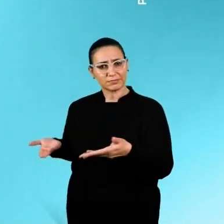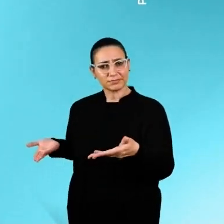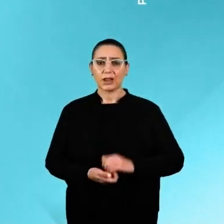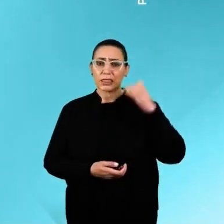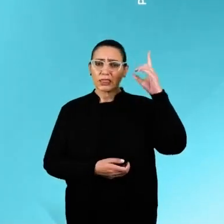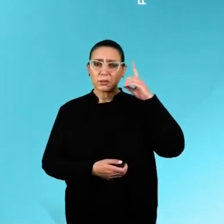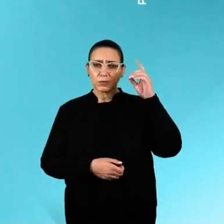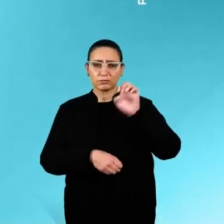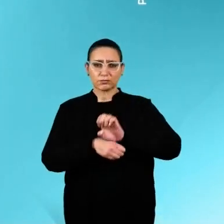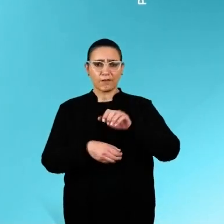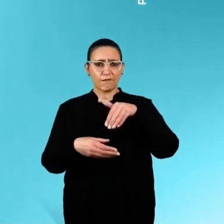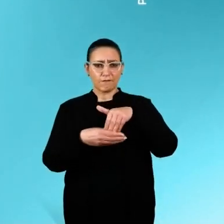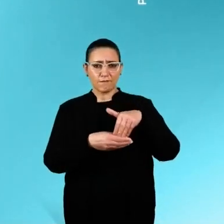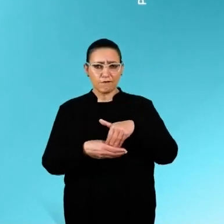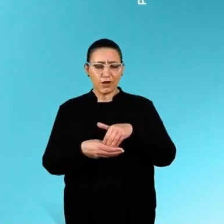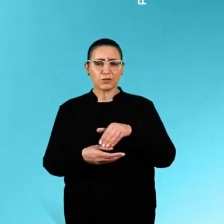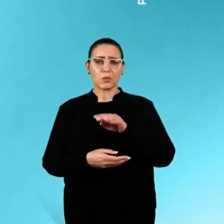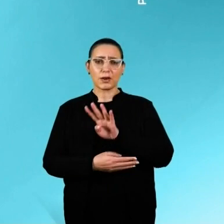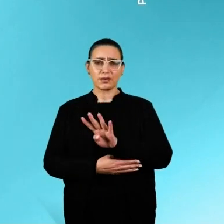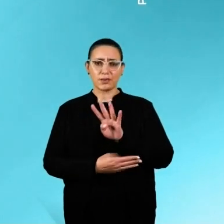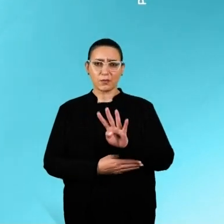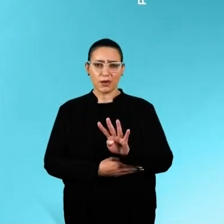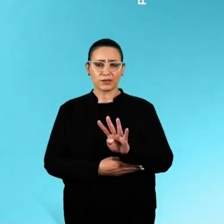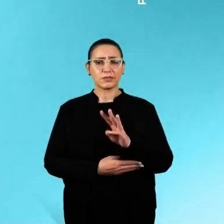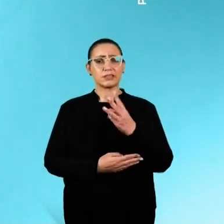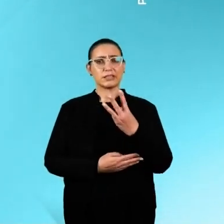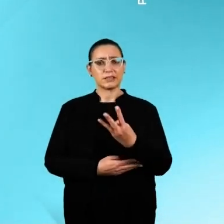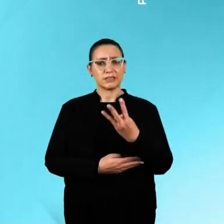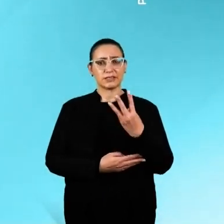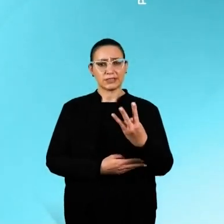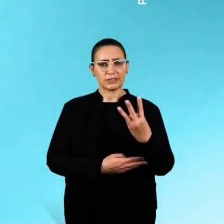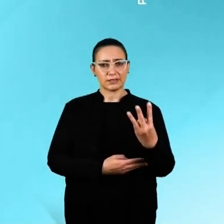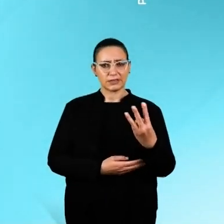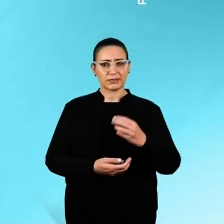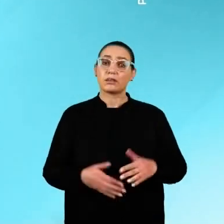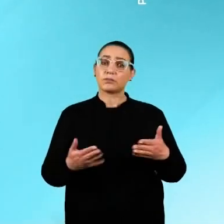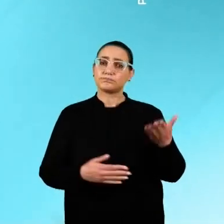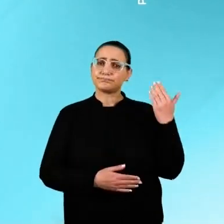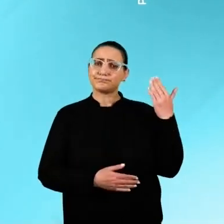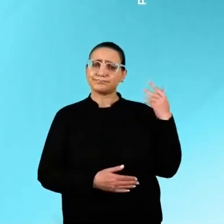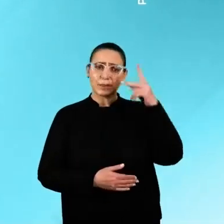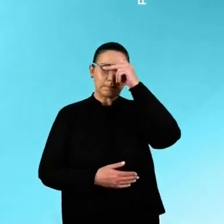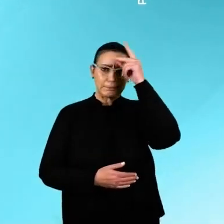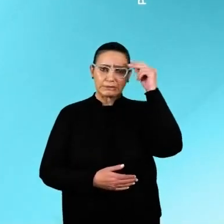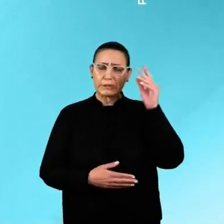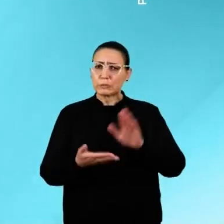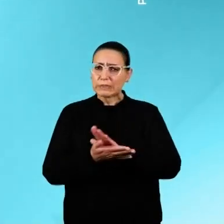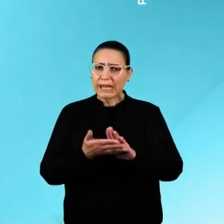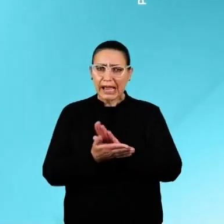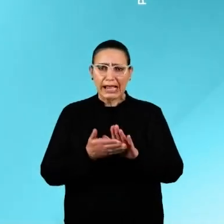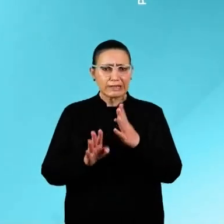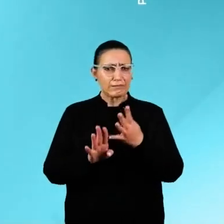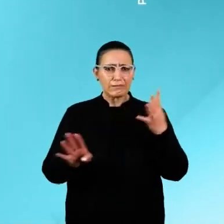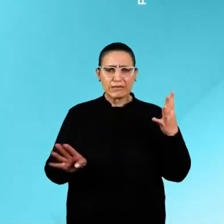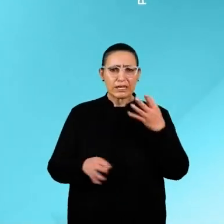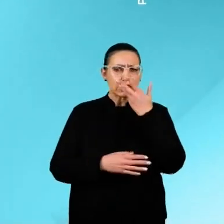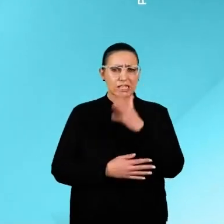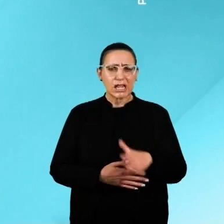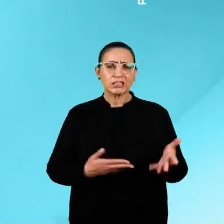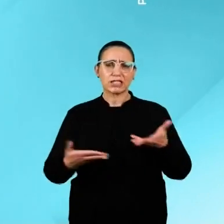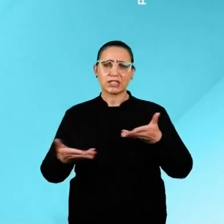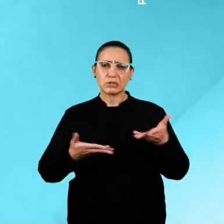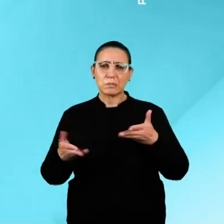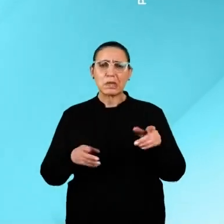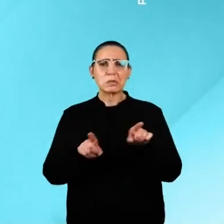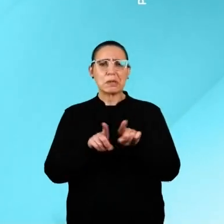0, 0, Para deputado, vote Jumir Carvalho, 44, 3, 3, 3. Quando prefeito, zeramos as filas das creches com ofertas de 3 mil